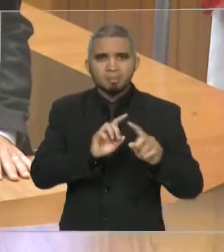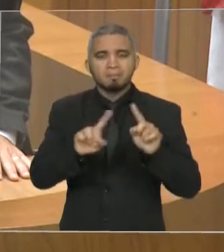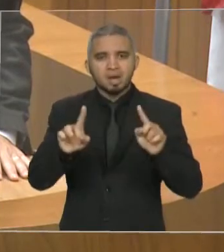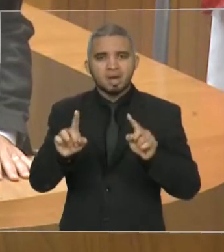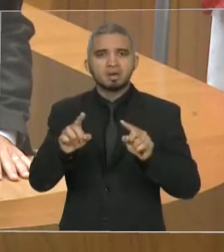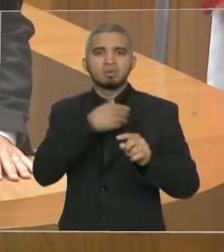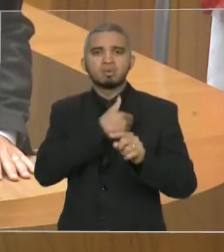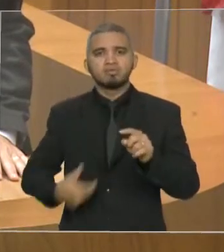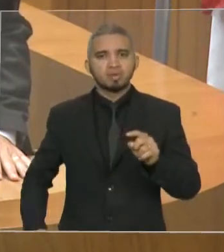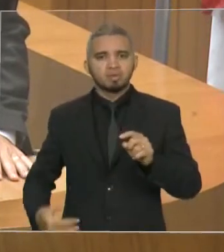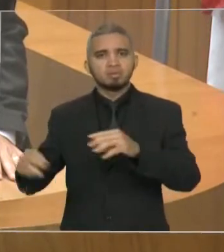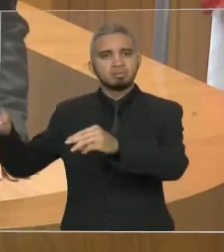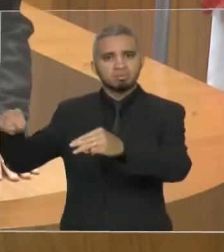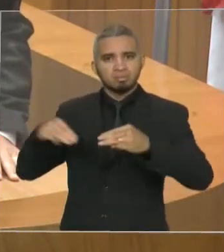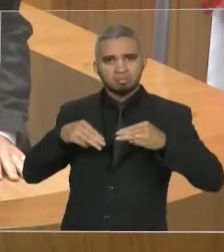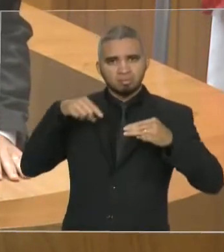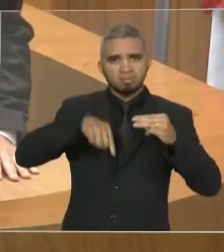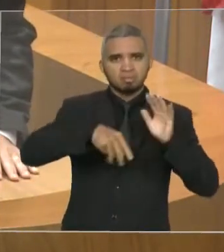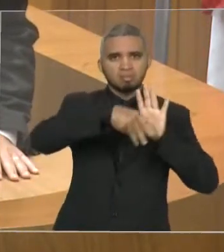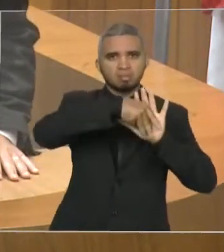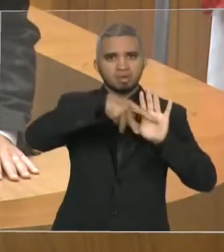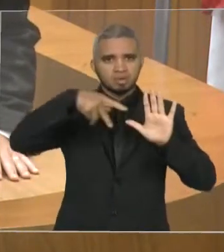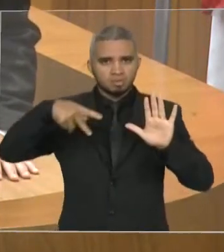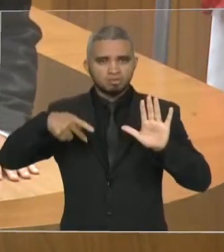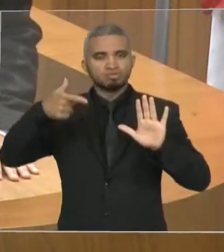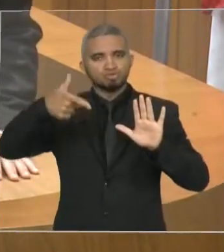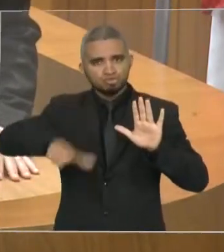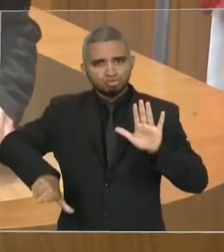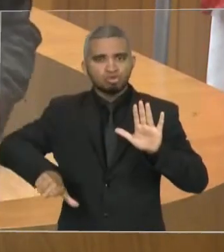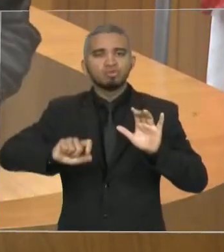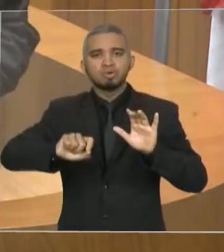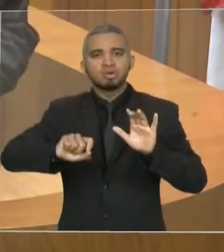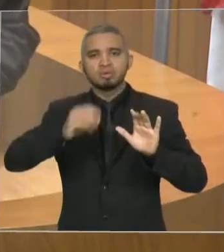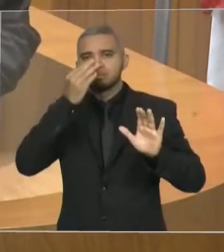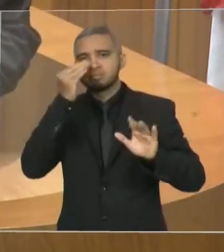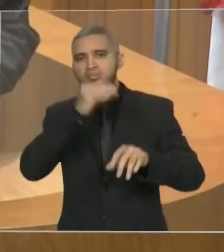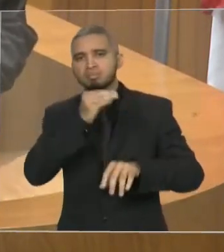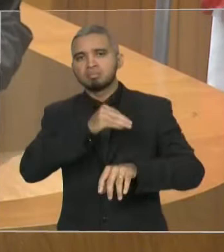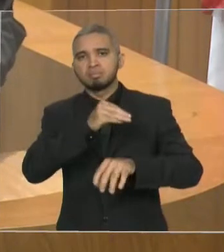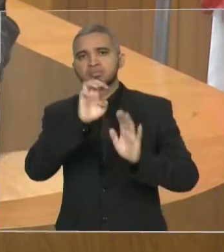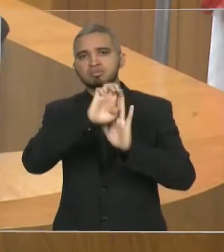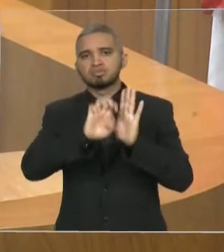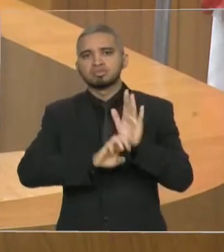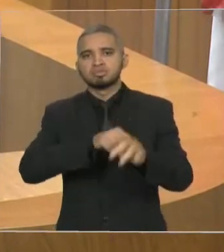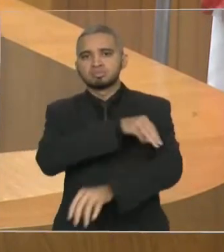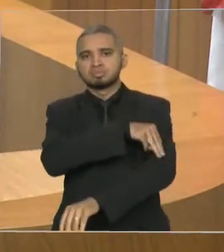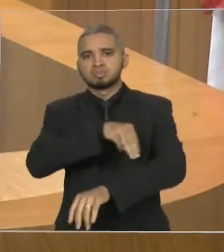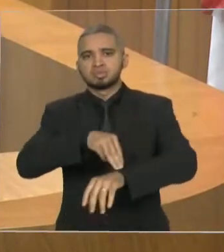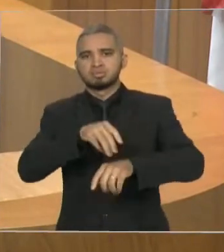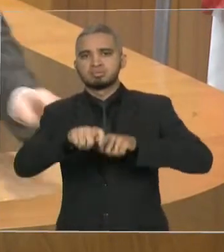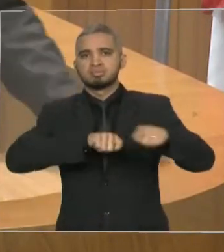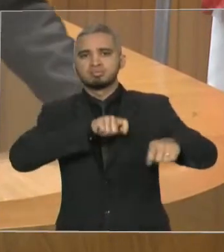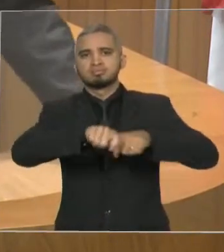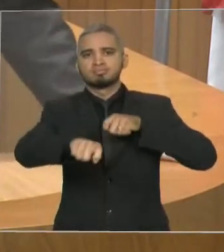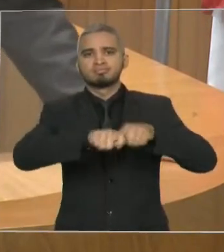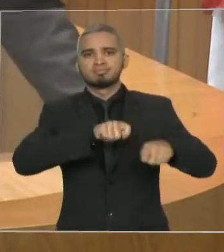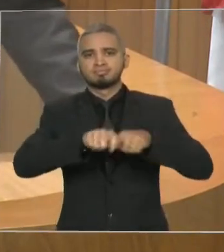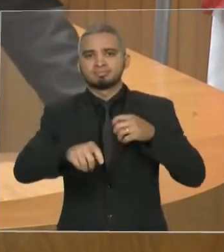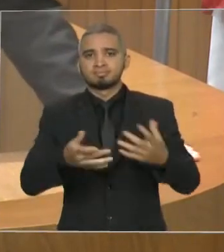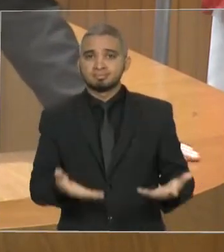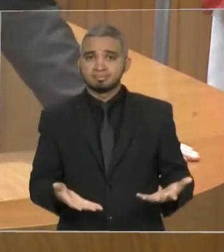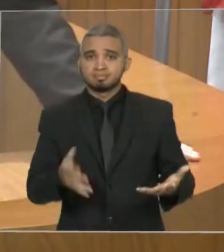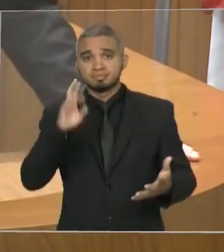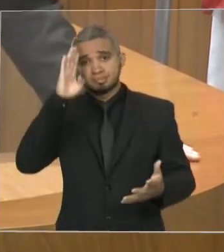provisória a esta Casa que rasga o Estatuto do Magistério. E rasga o Estatuto do Magistério, em primeiro lugar, no seu artigo